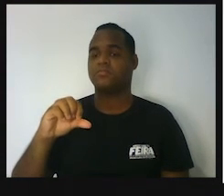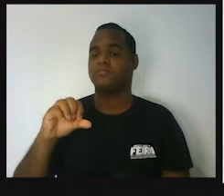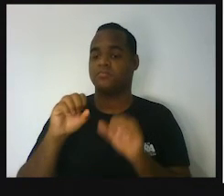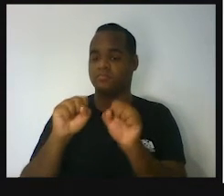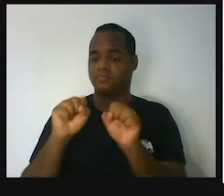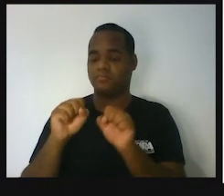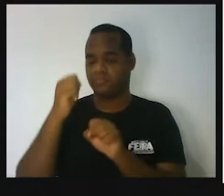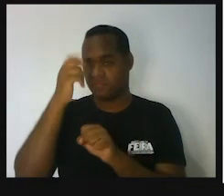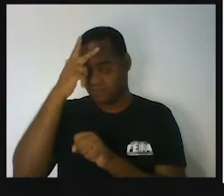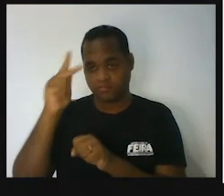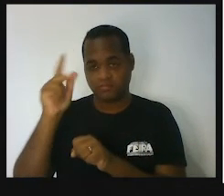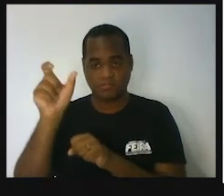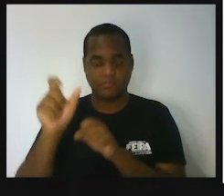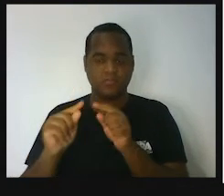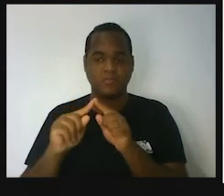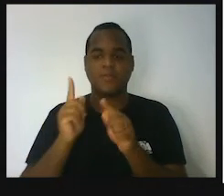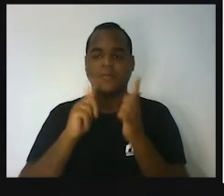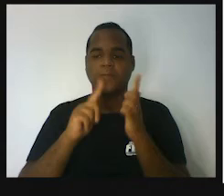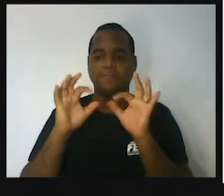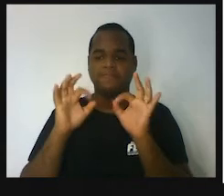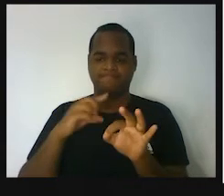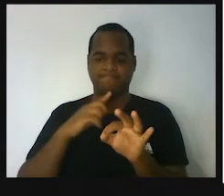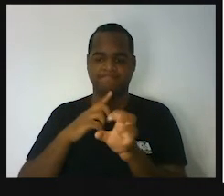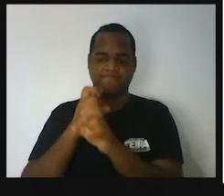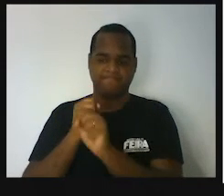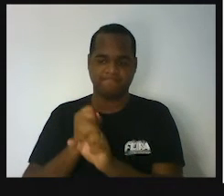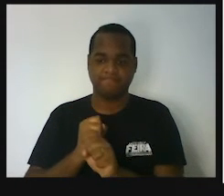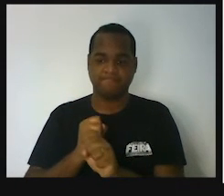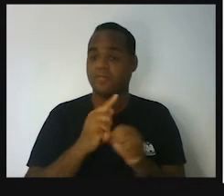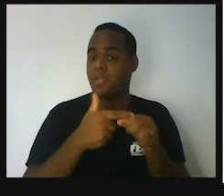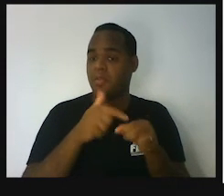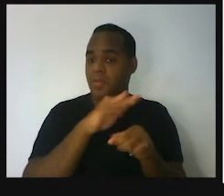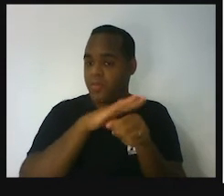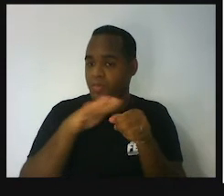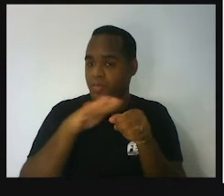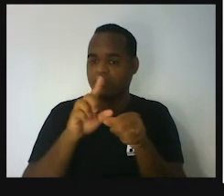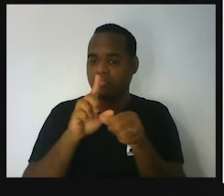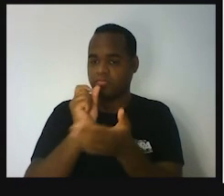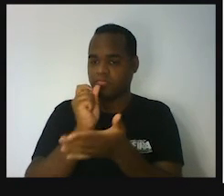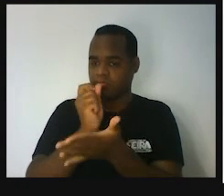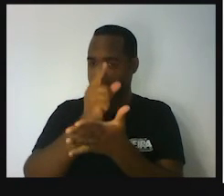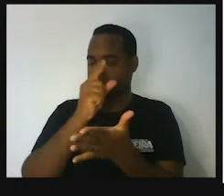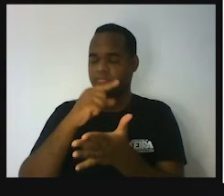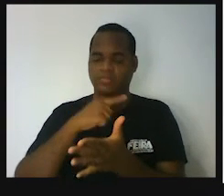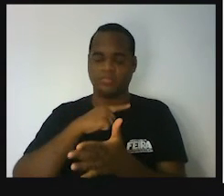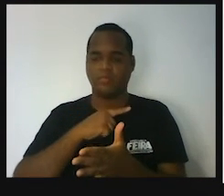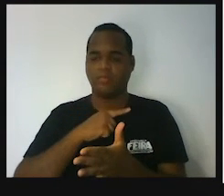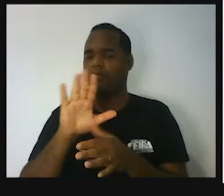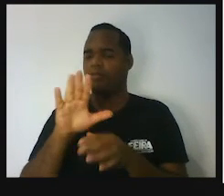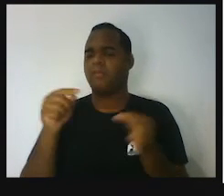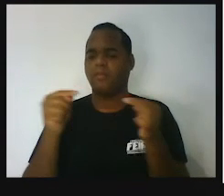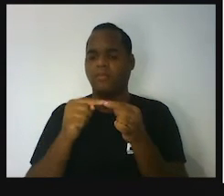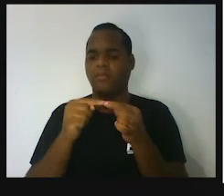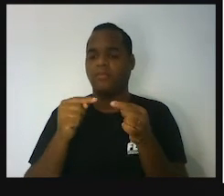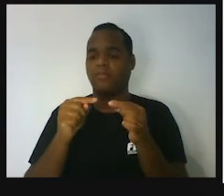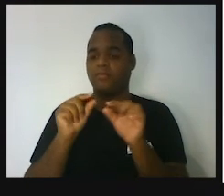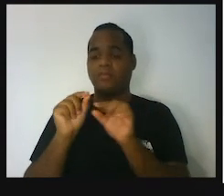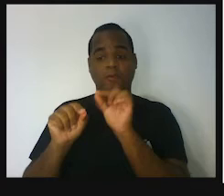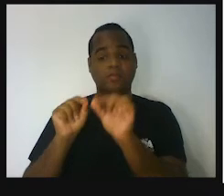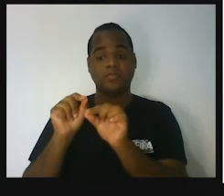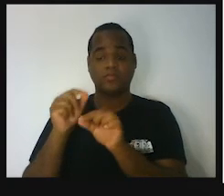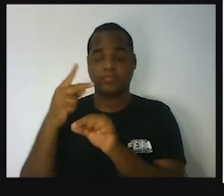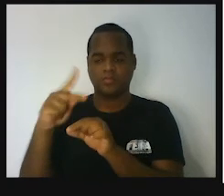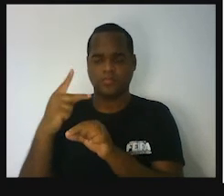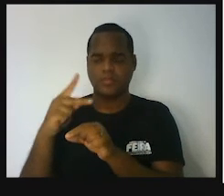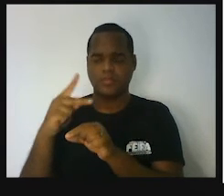pessoa abasteceu a capacidade total do tanque do seu carro e pagou. Nessa situação, ele pagou R